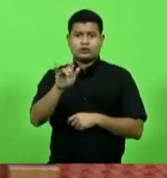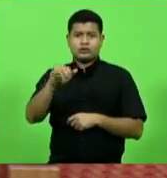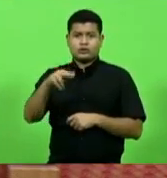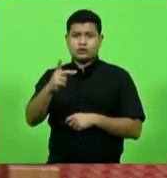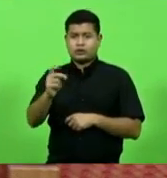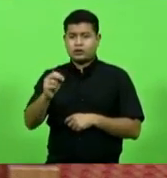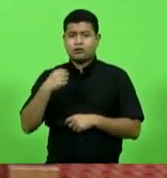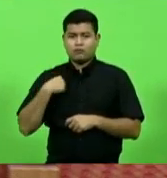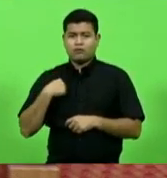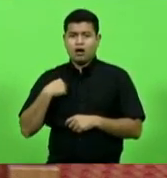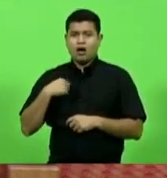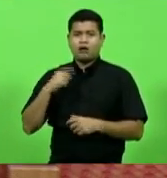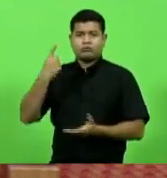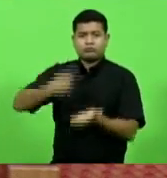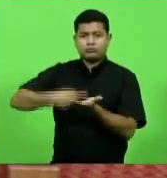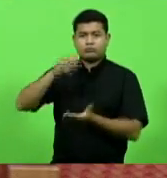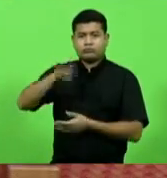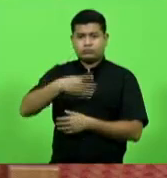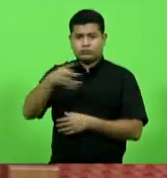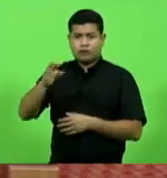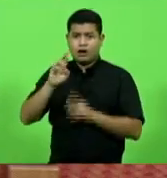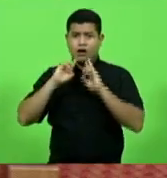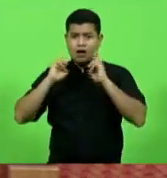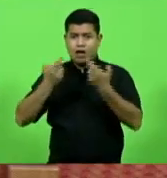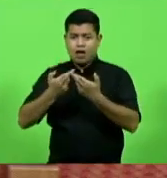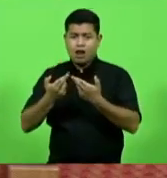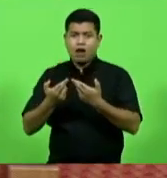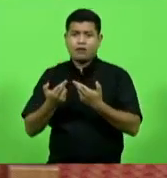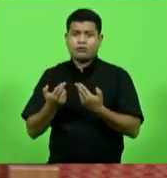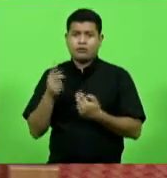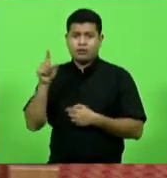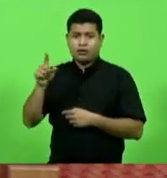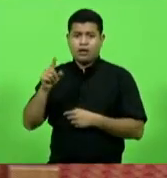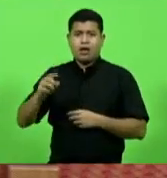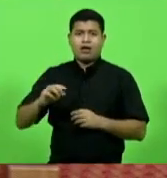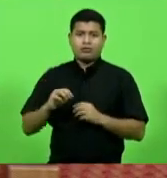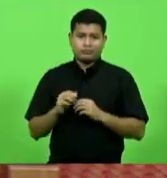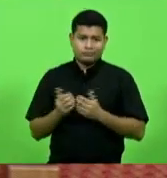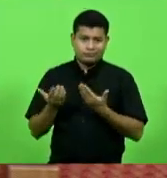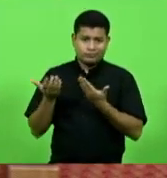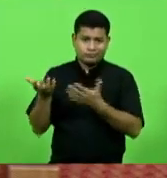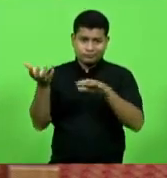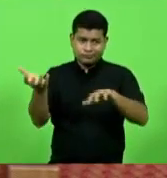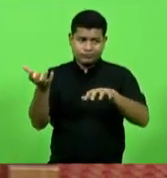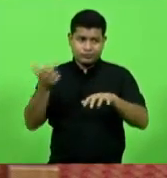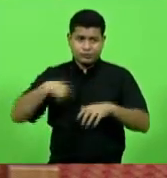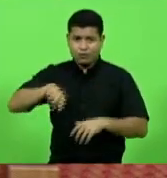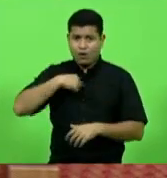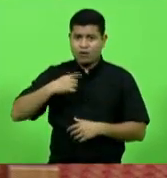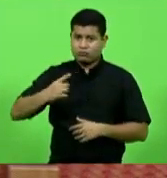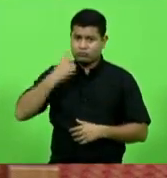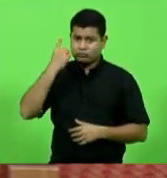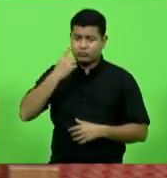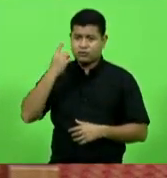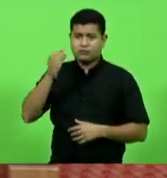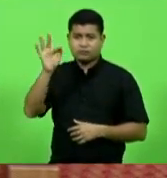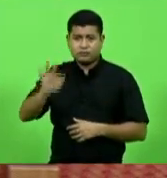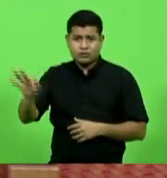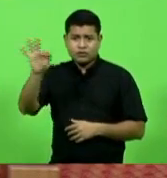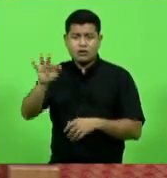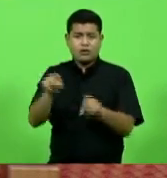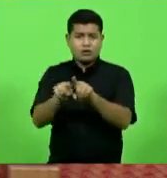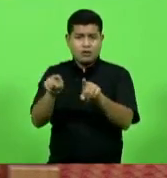reunião no ministério nossos senadores nossos deputados federais cobrem do governo federal uma